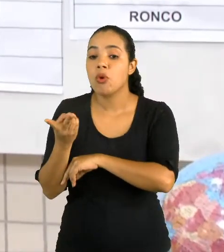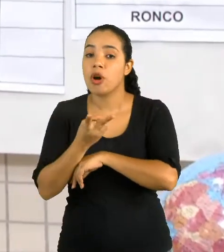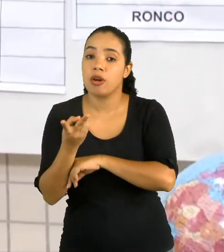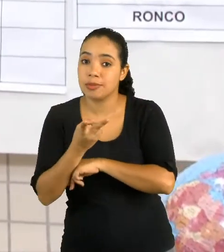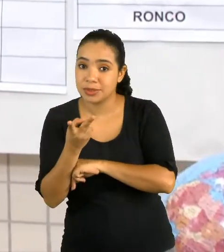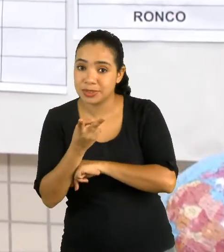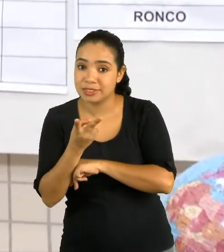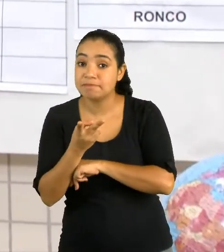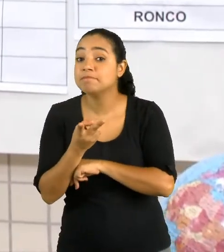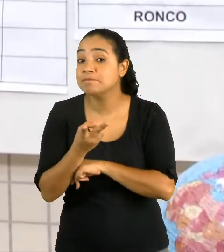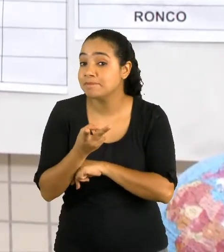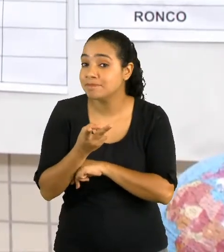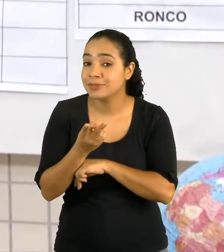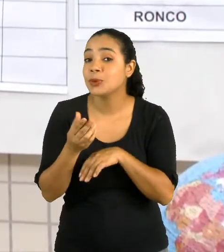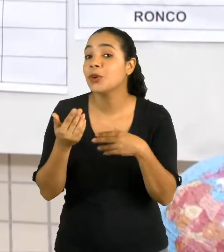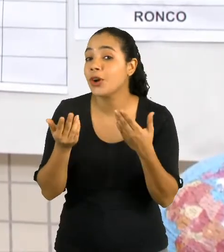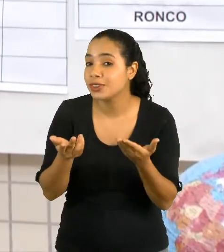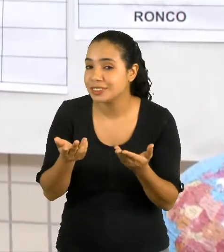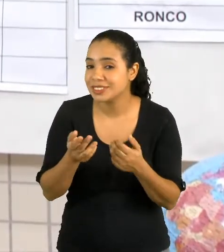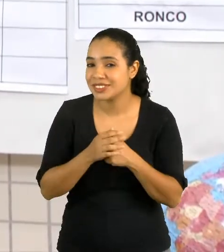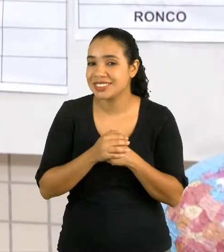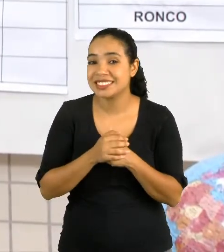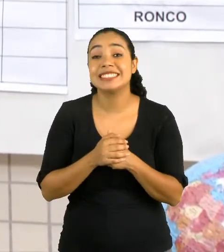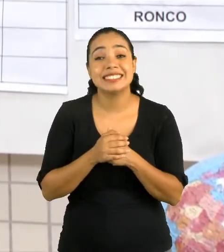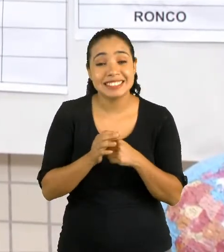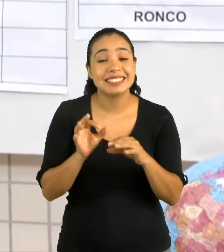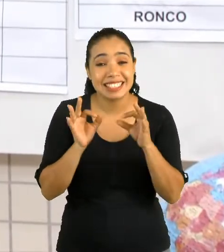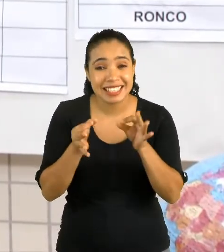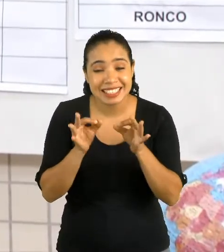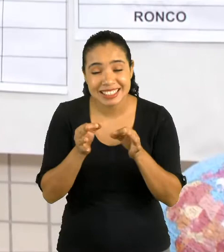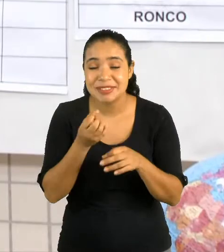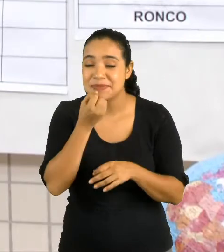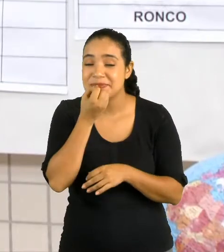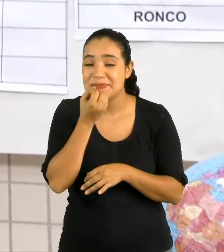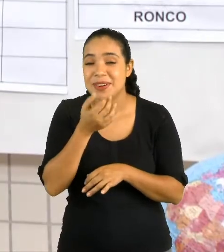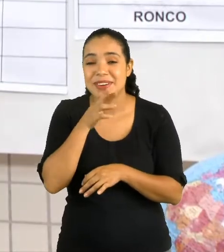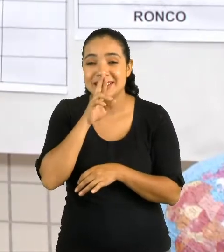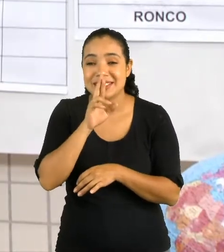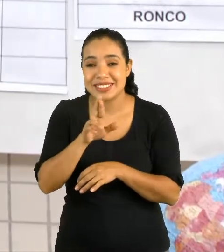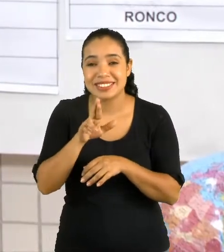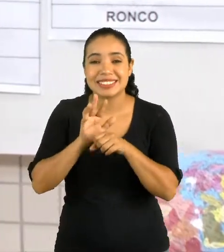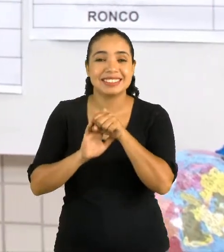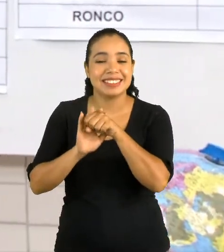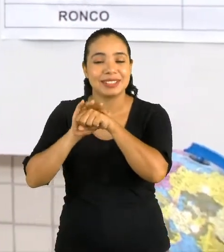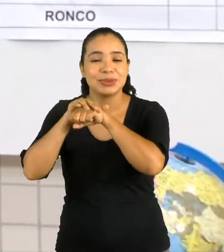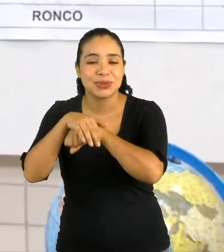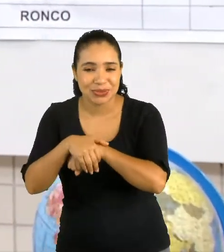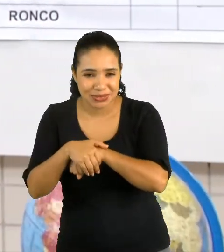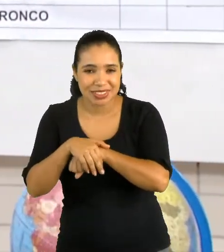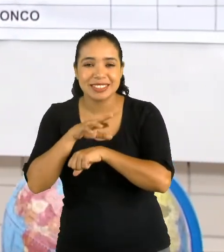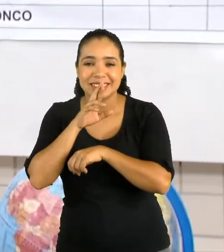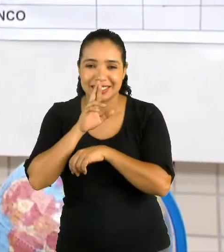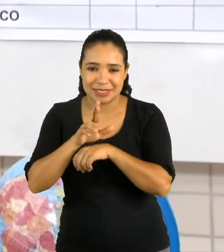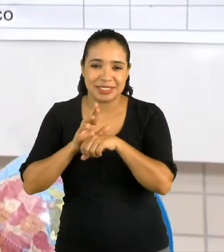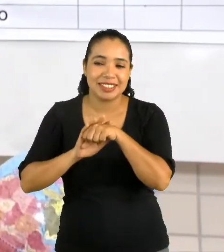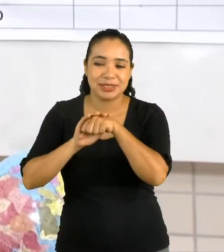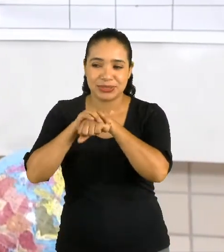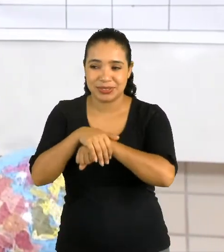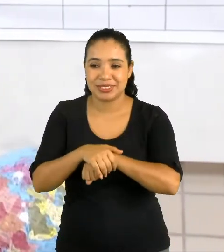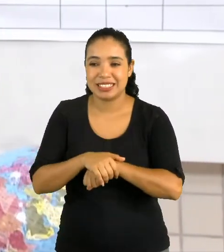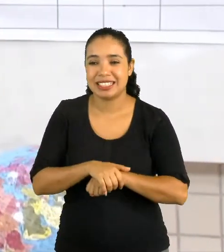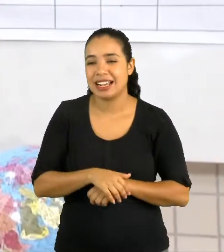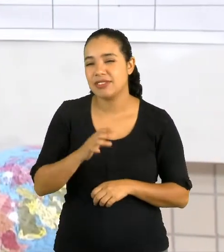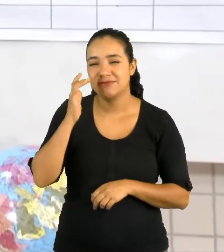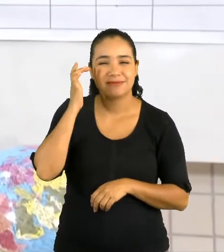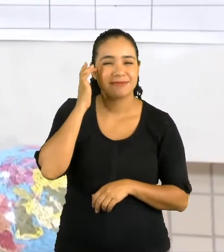Hum, qual? Isso, muito bem. A noite. Esse aqui está